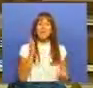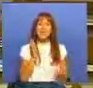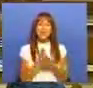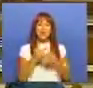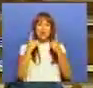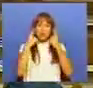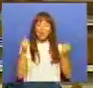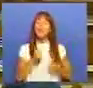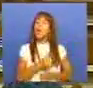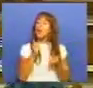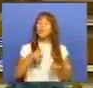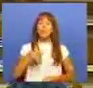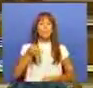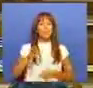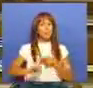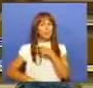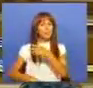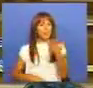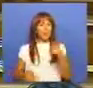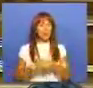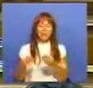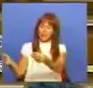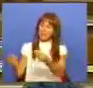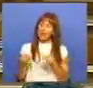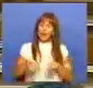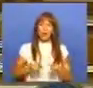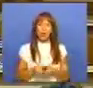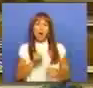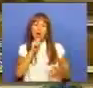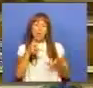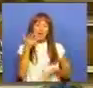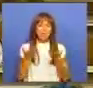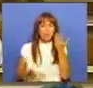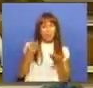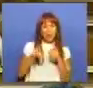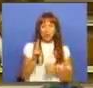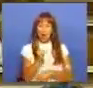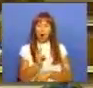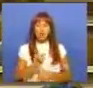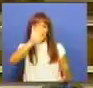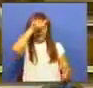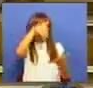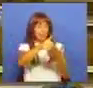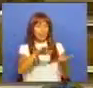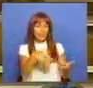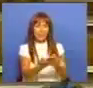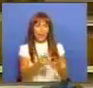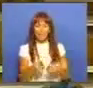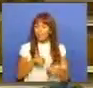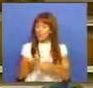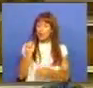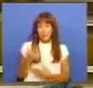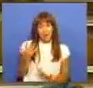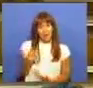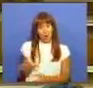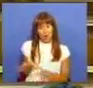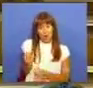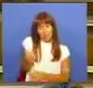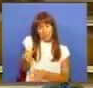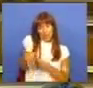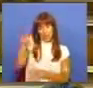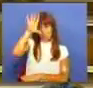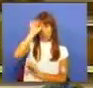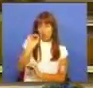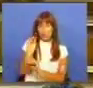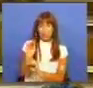pública. É bom que o Partido Socialista traga aqui a oportunidade de balanço sobre o que são os efeitos da política da atual equipa do Ministério